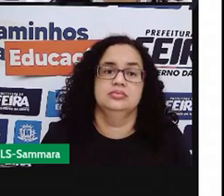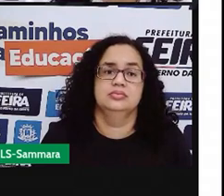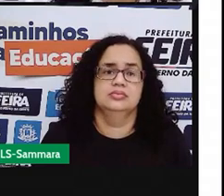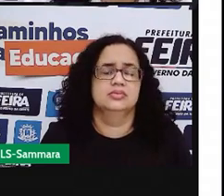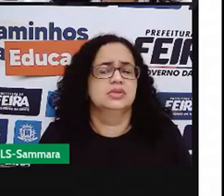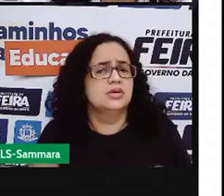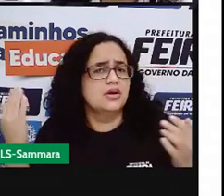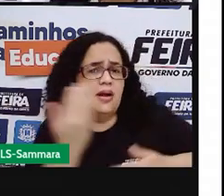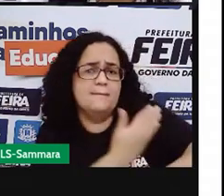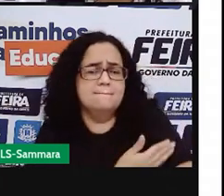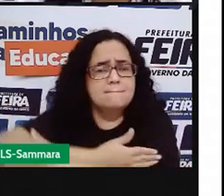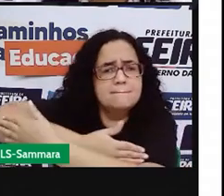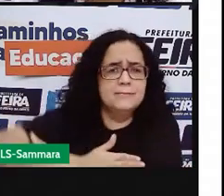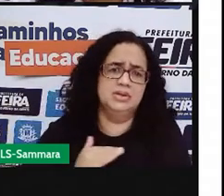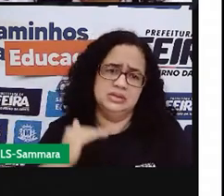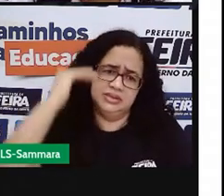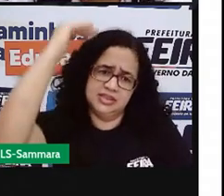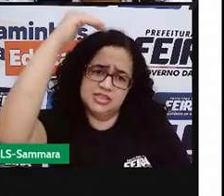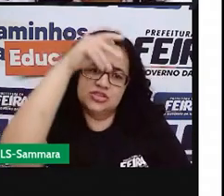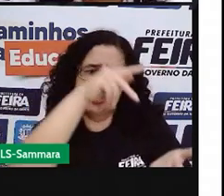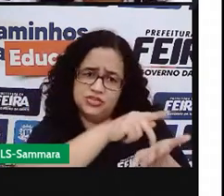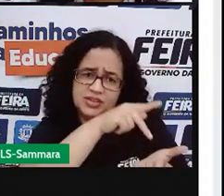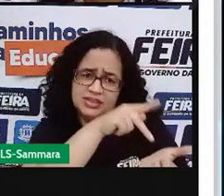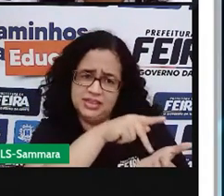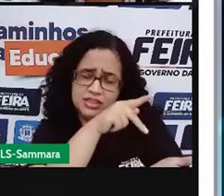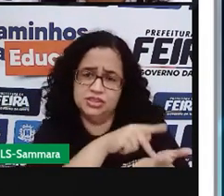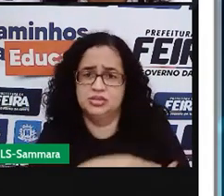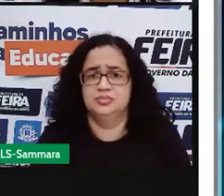Uma boneca que cresce de verdade.